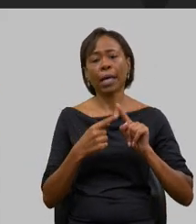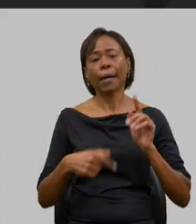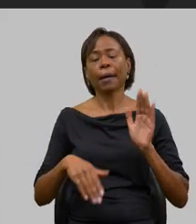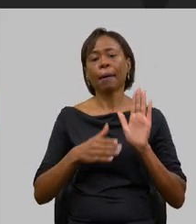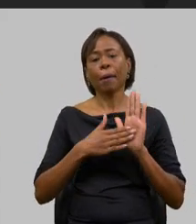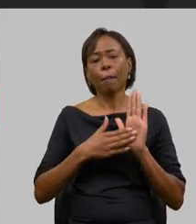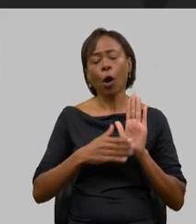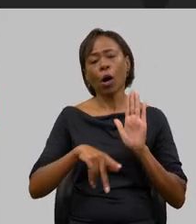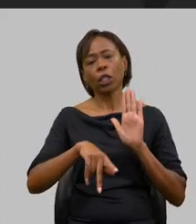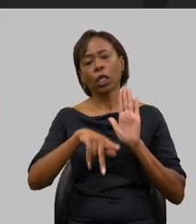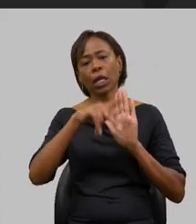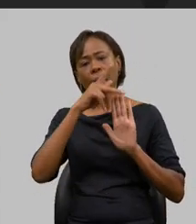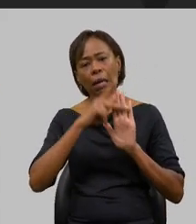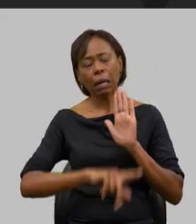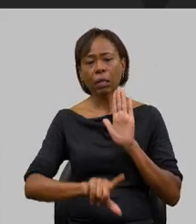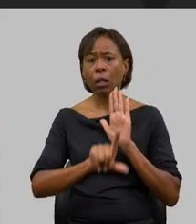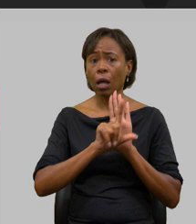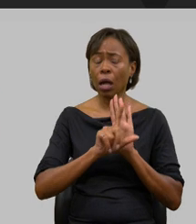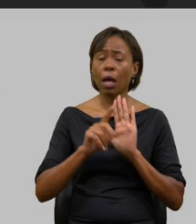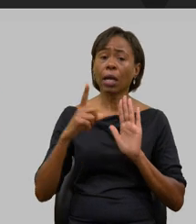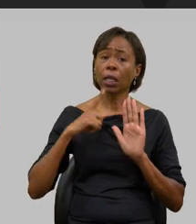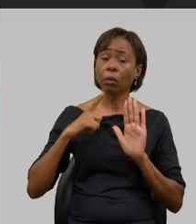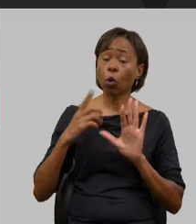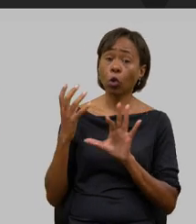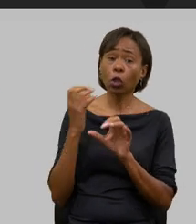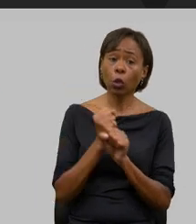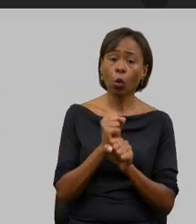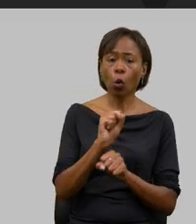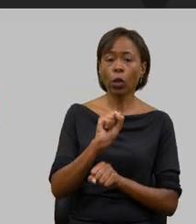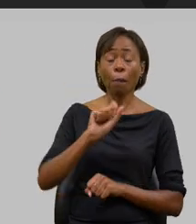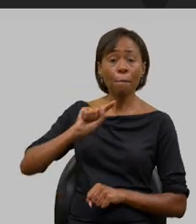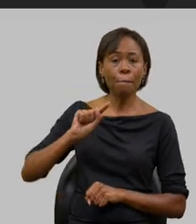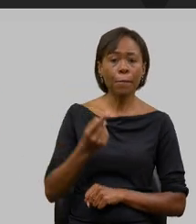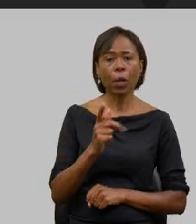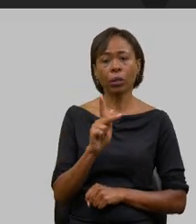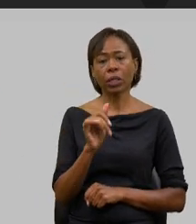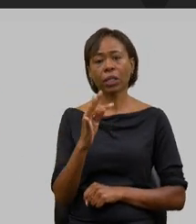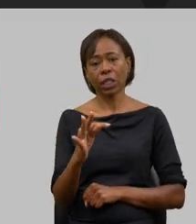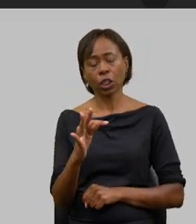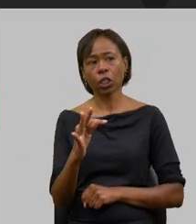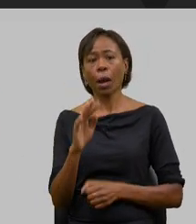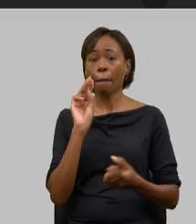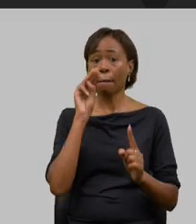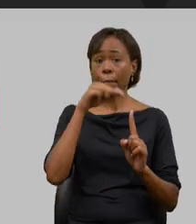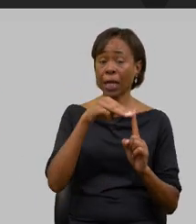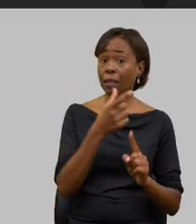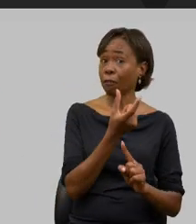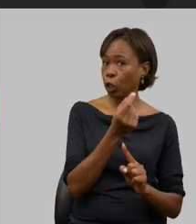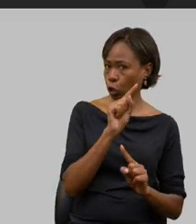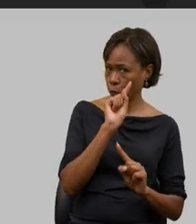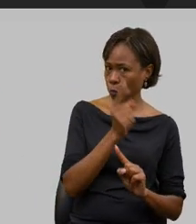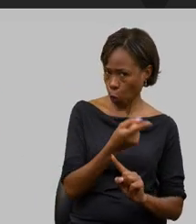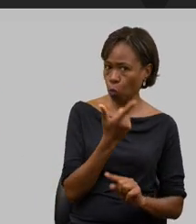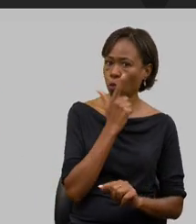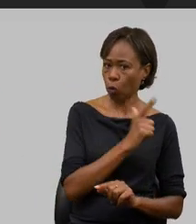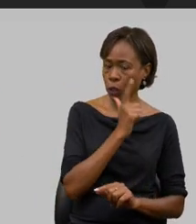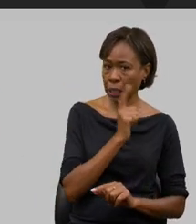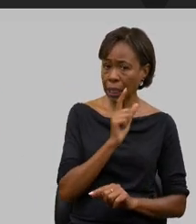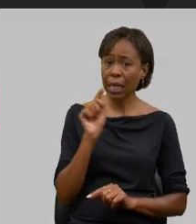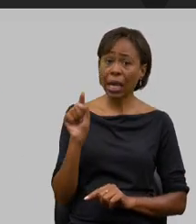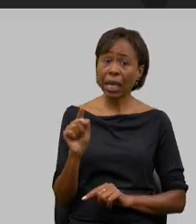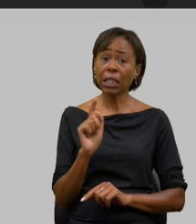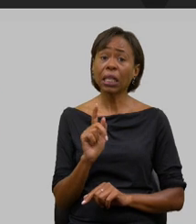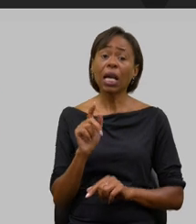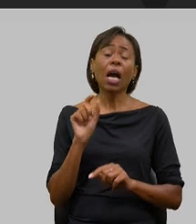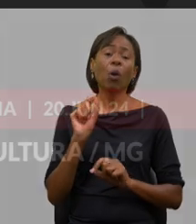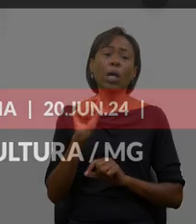vamos chegar no final do ano a comprar em torno de 8 mil kits nossa meta são 20 mil kits esses kits de irrigação são para o gotejamento